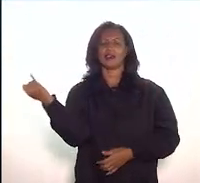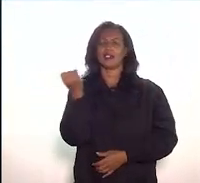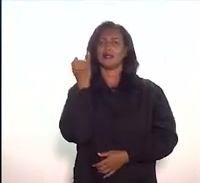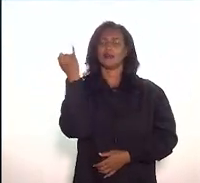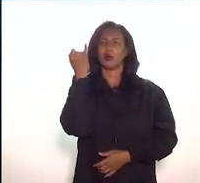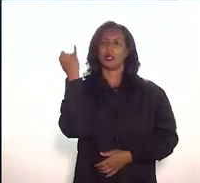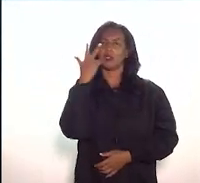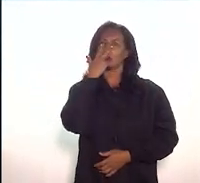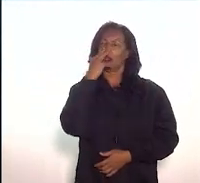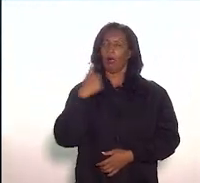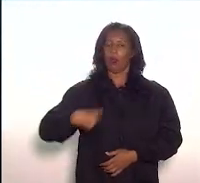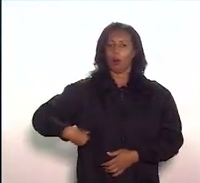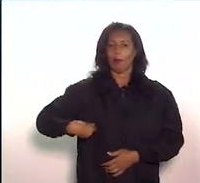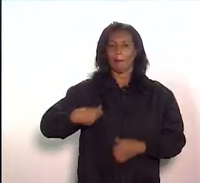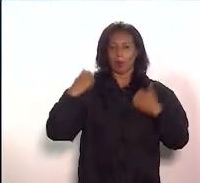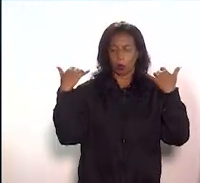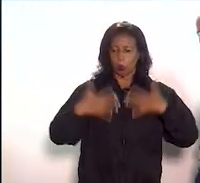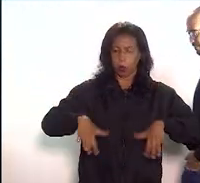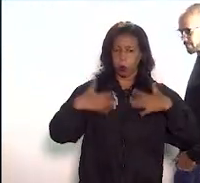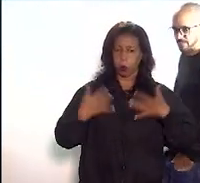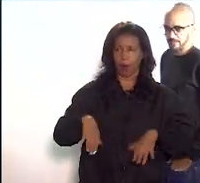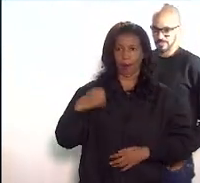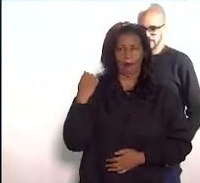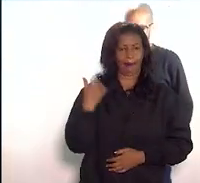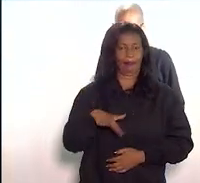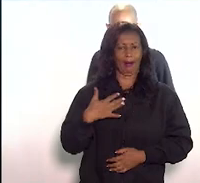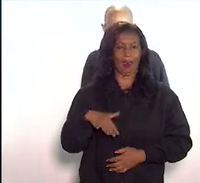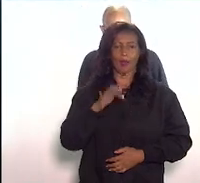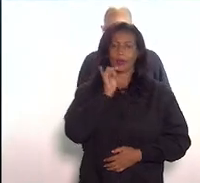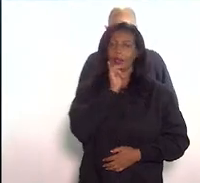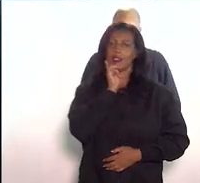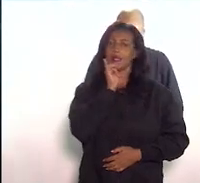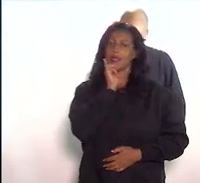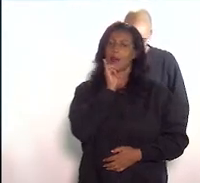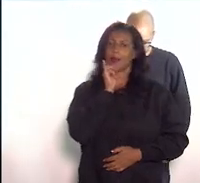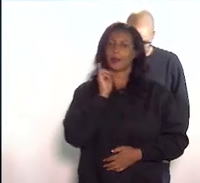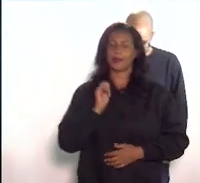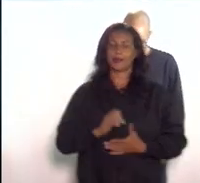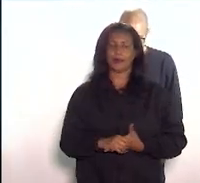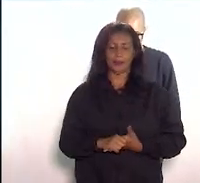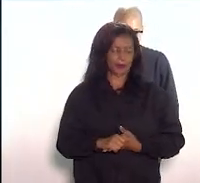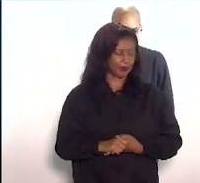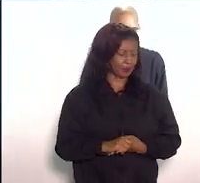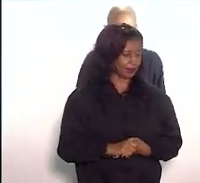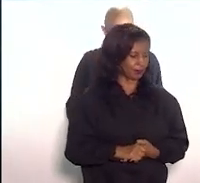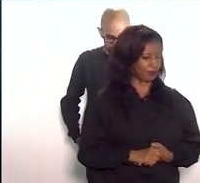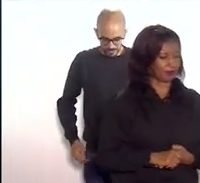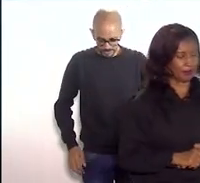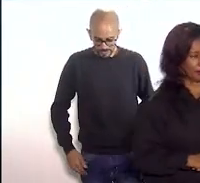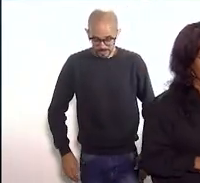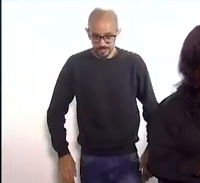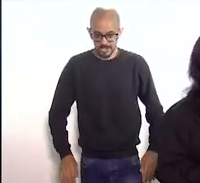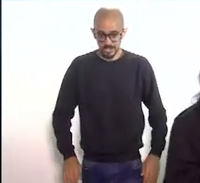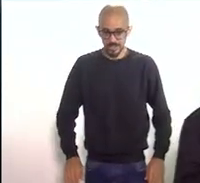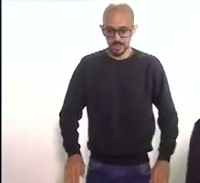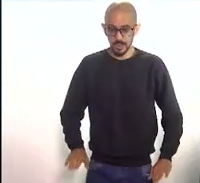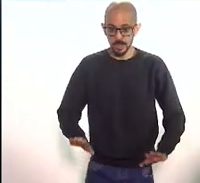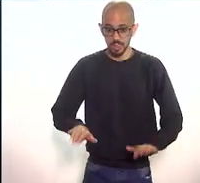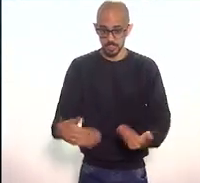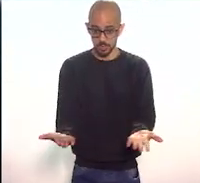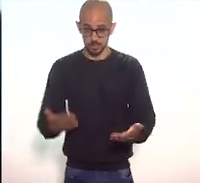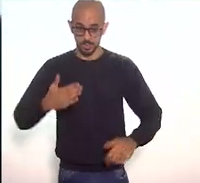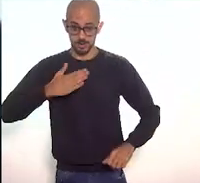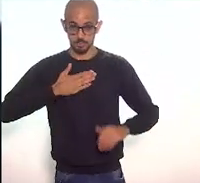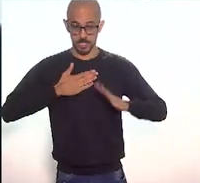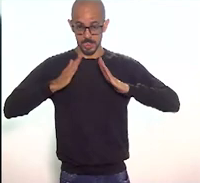custo é muito elevado. Por exemplo, eu, na minha casa, tenho dois filhos e